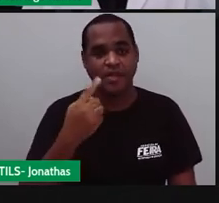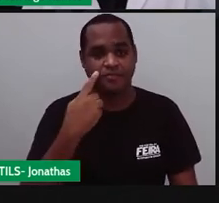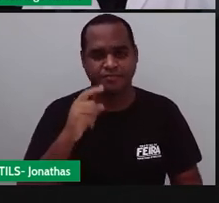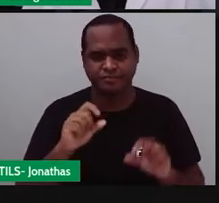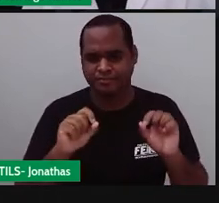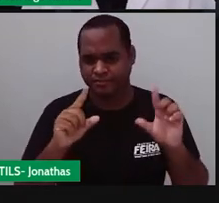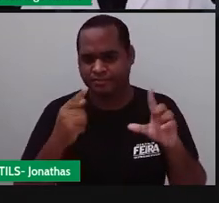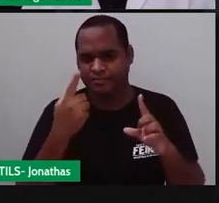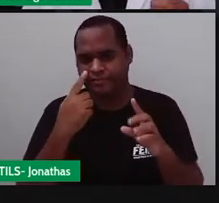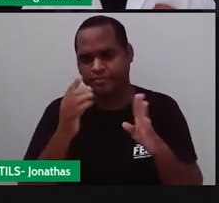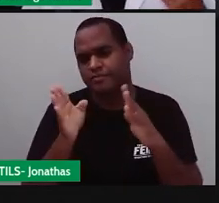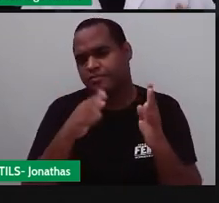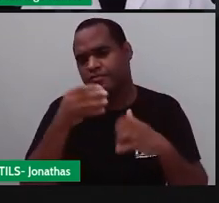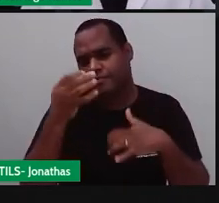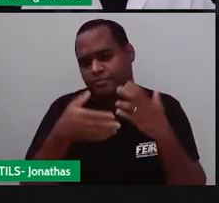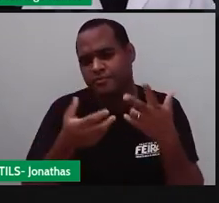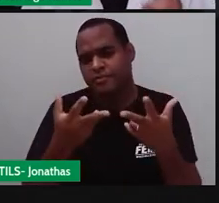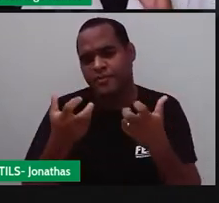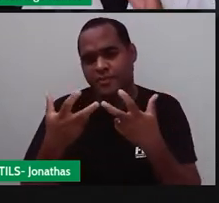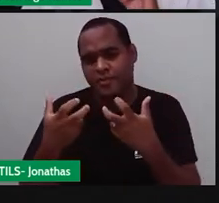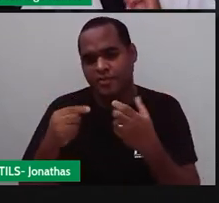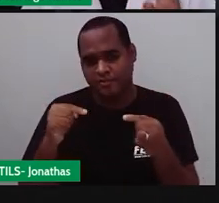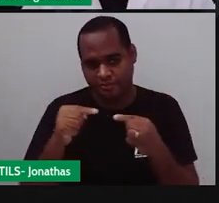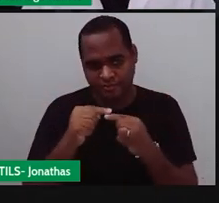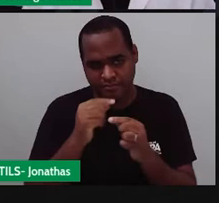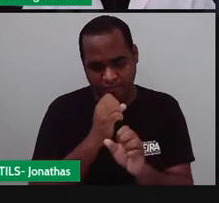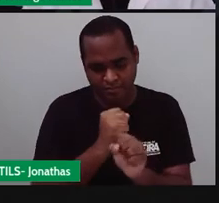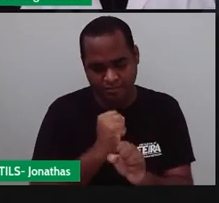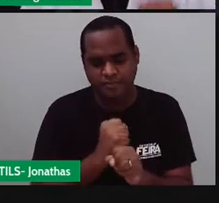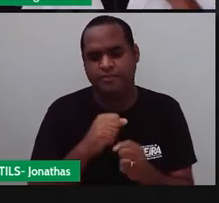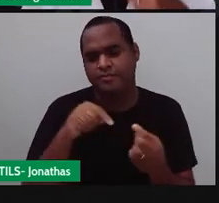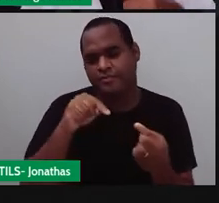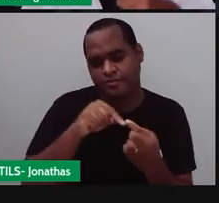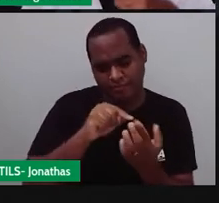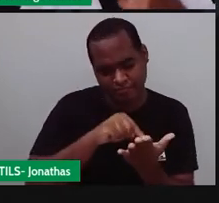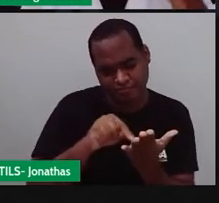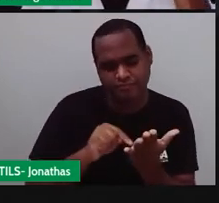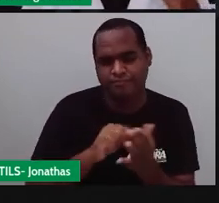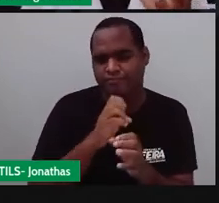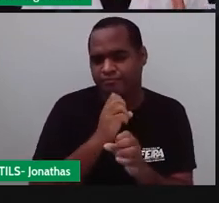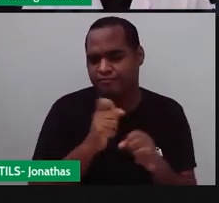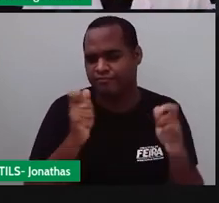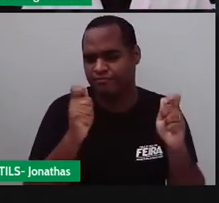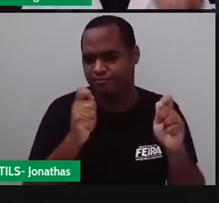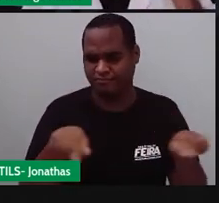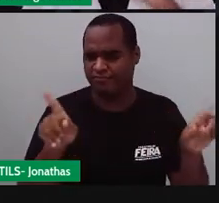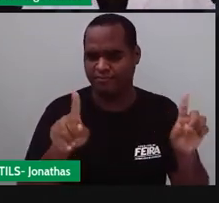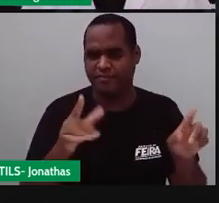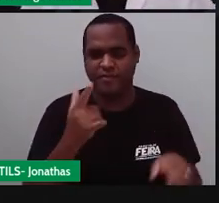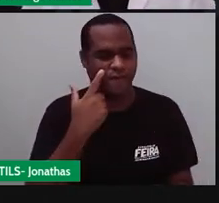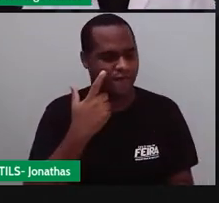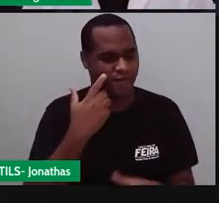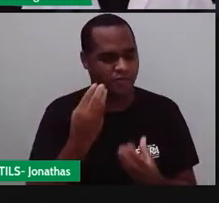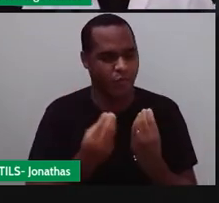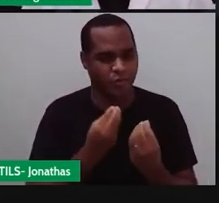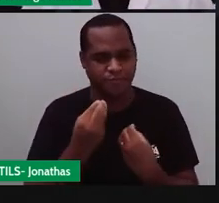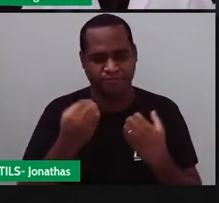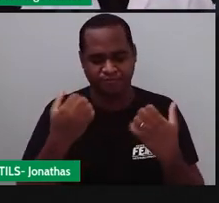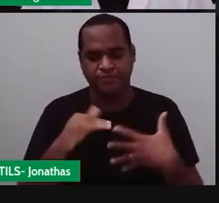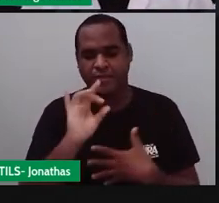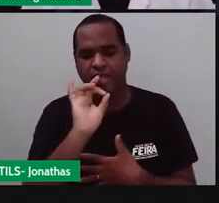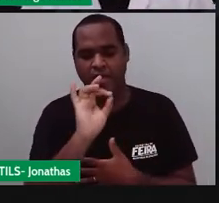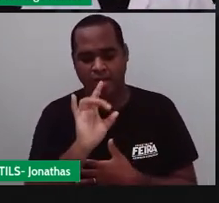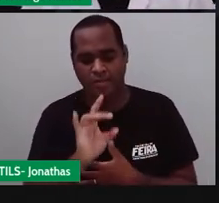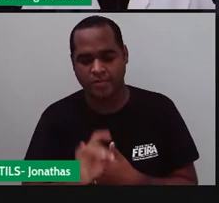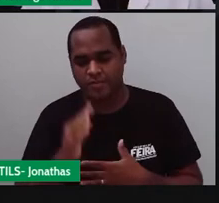perceber que não precisa de calculadora para estar fazendo isso. Certo? Mas vamos fazer todos e depois a gente entende um por um.